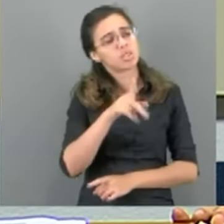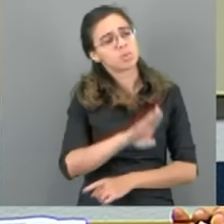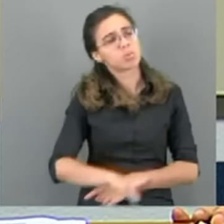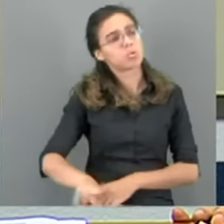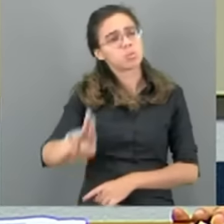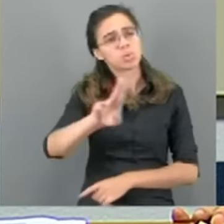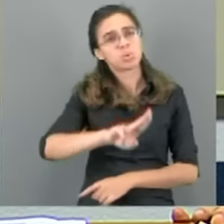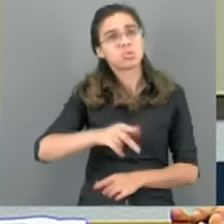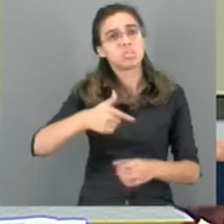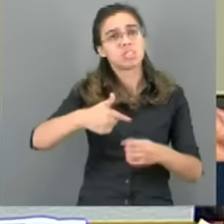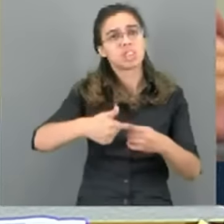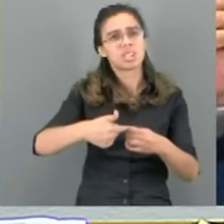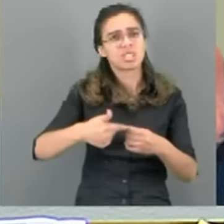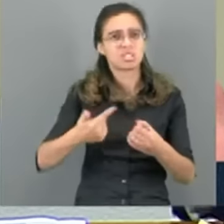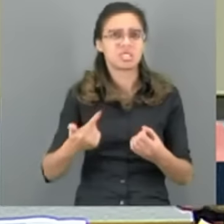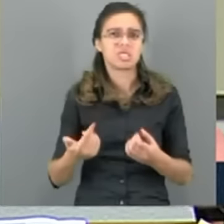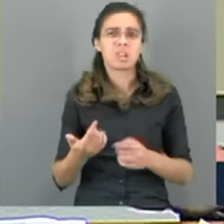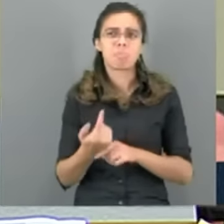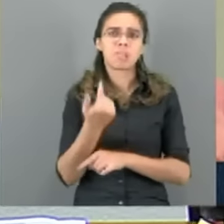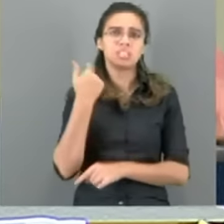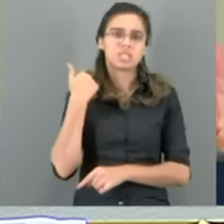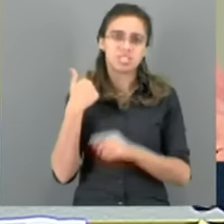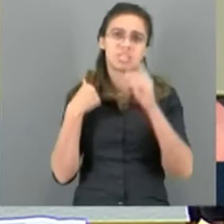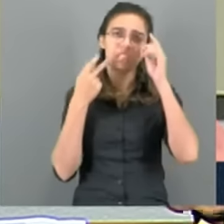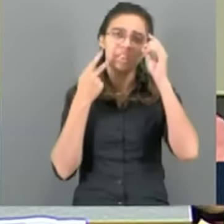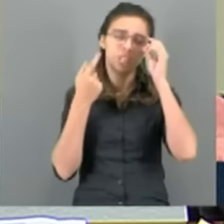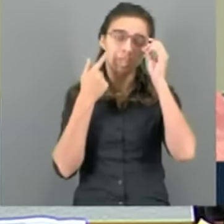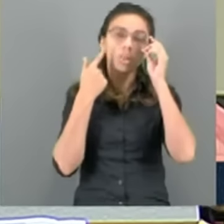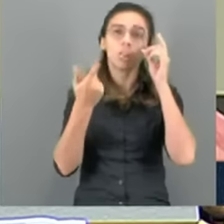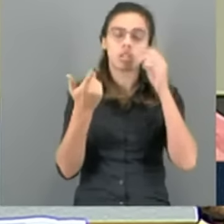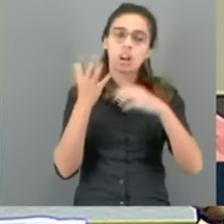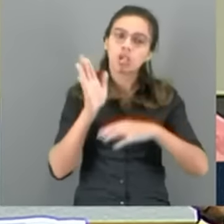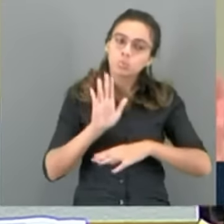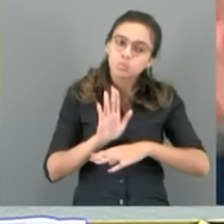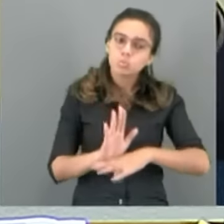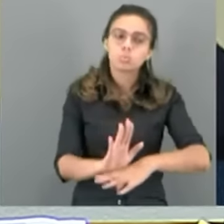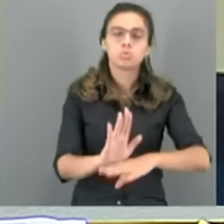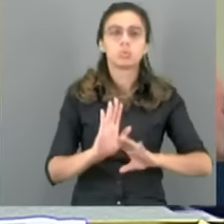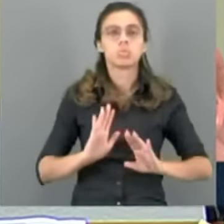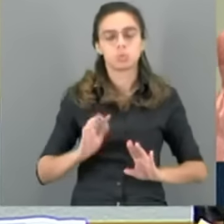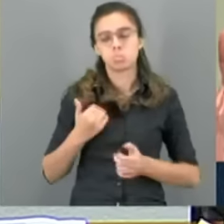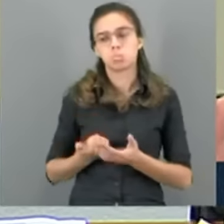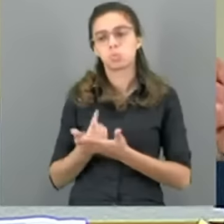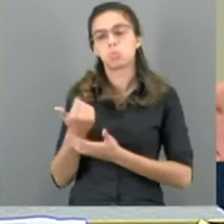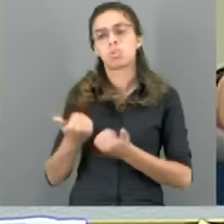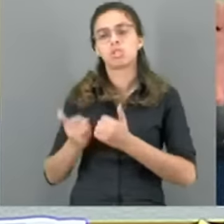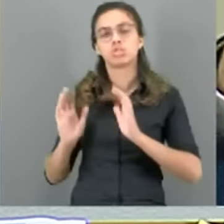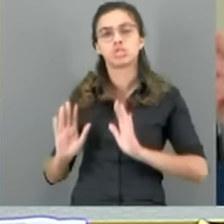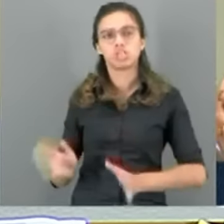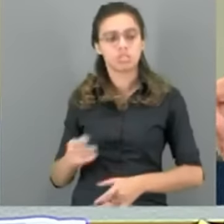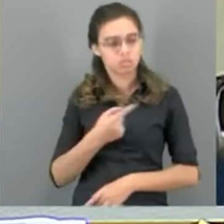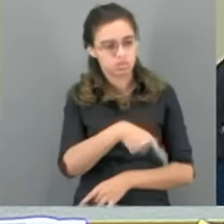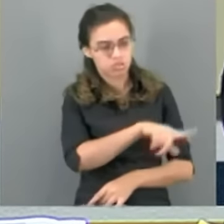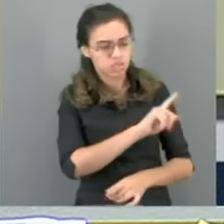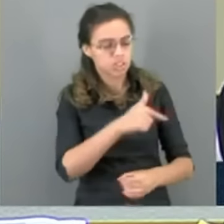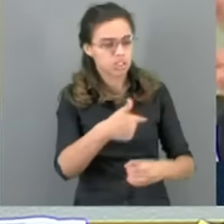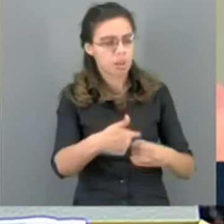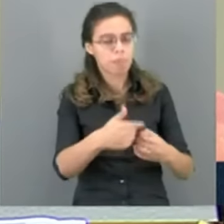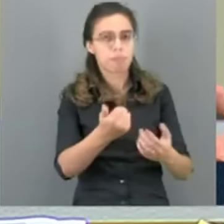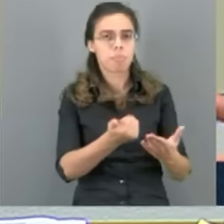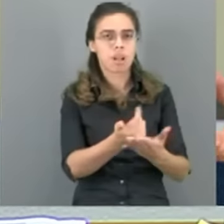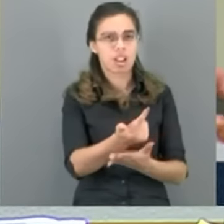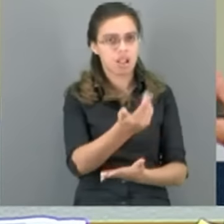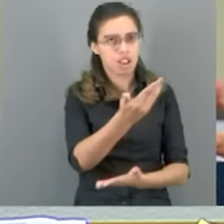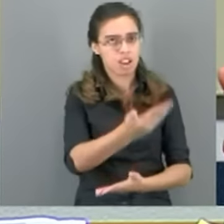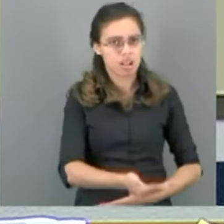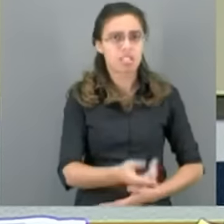na época que eu falava para ele, olha, é para ajudar, ajudar vocês. Não é para passeio, é para fazer a